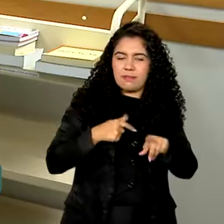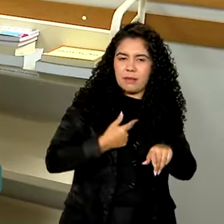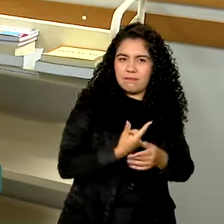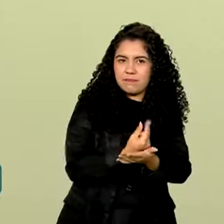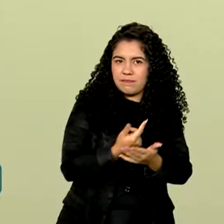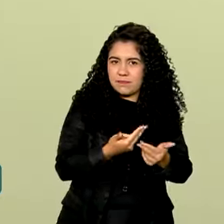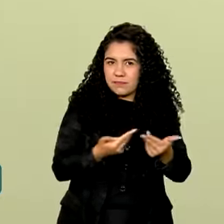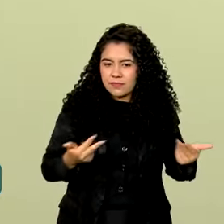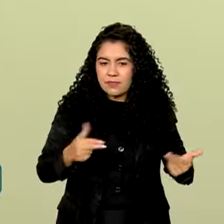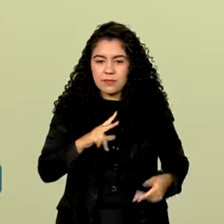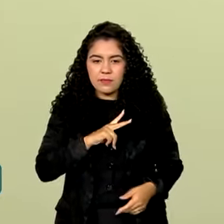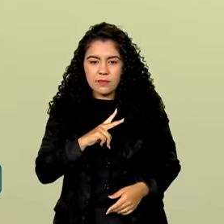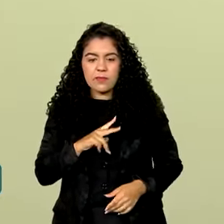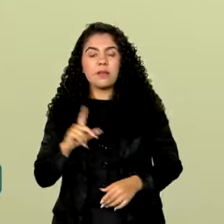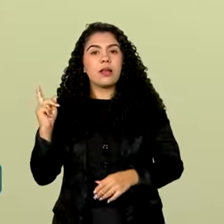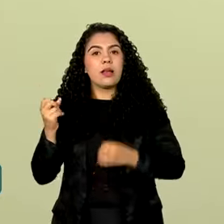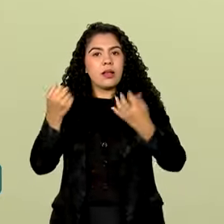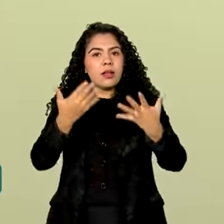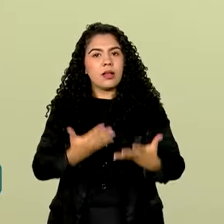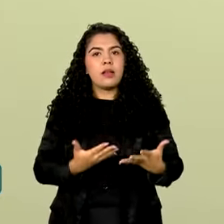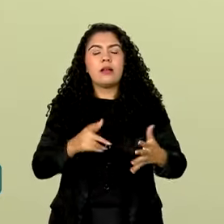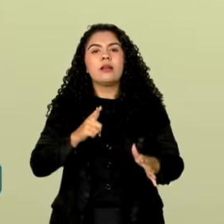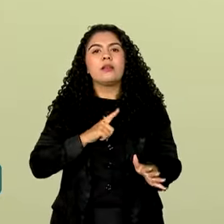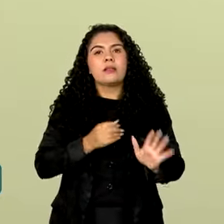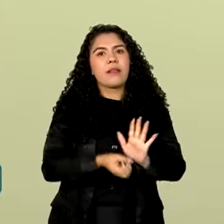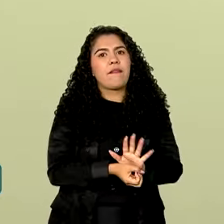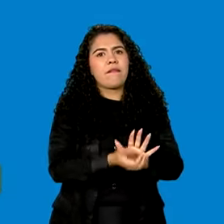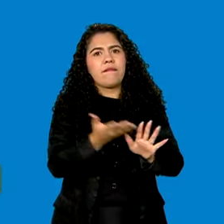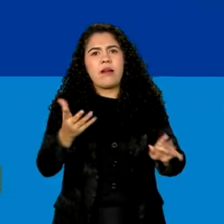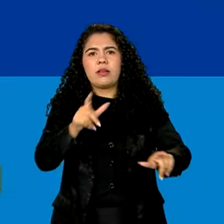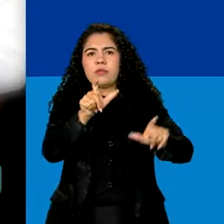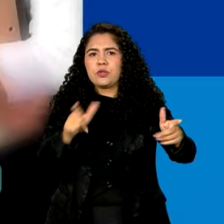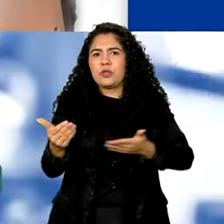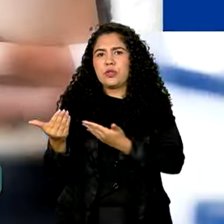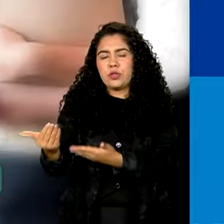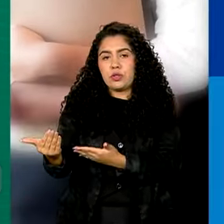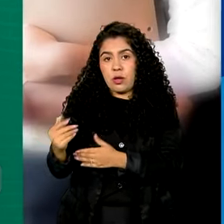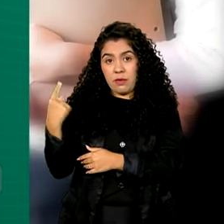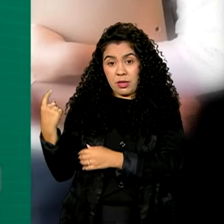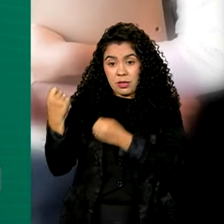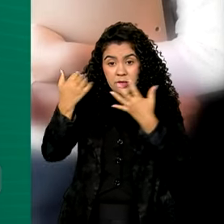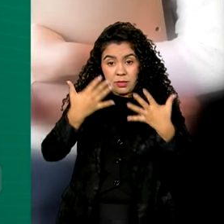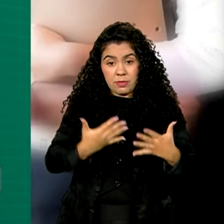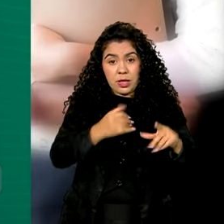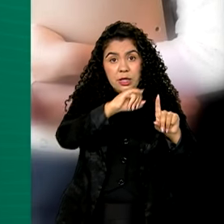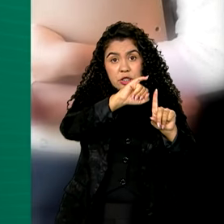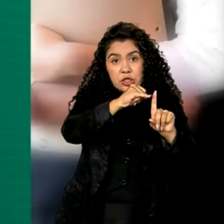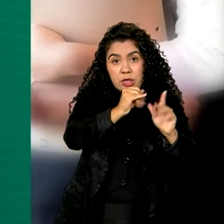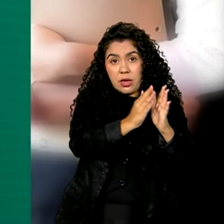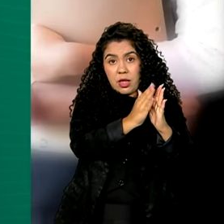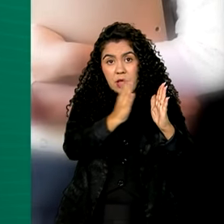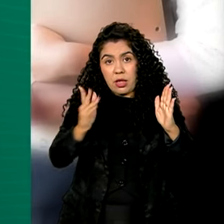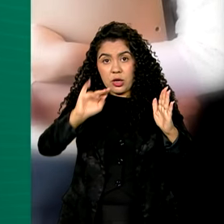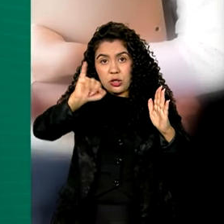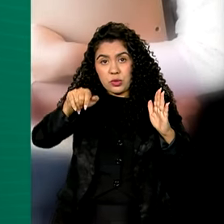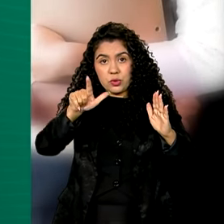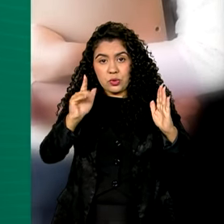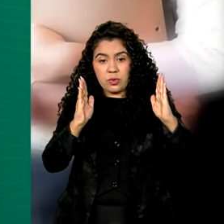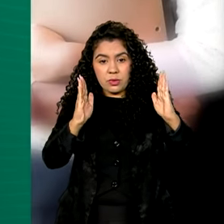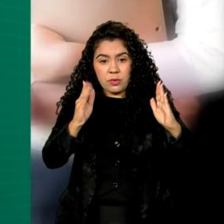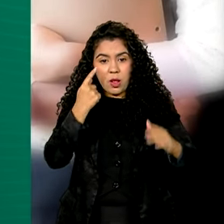está tendo é compartilhada com milhares de outros jovens. De janeiro a junho deste ano, 58